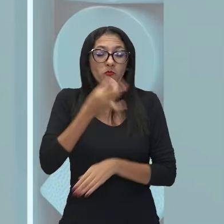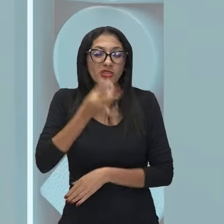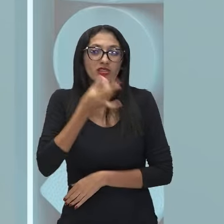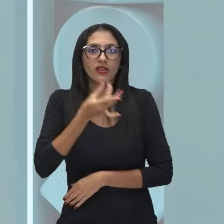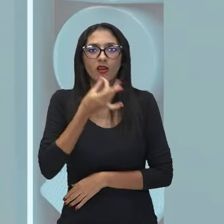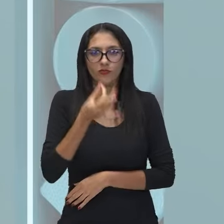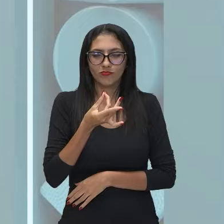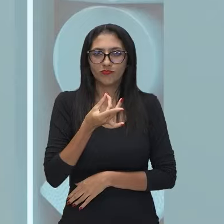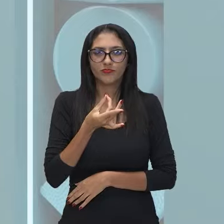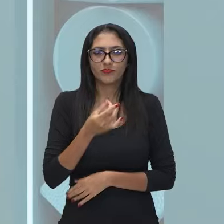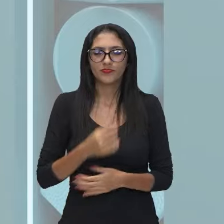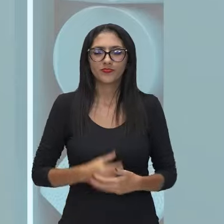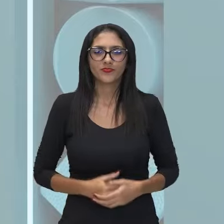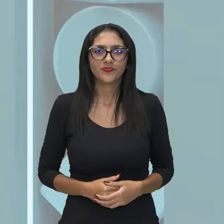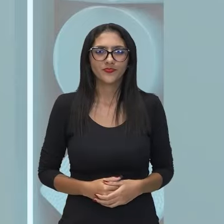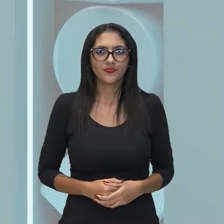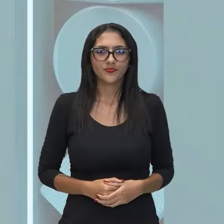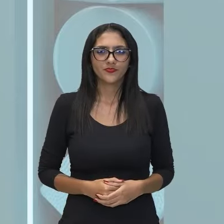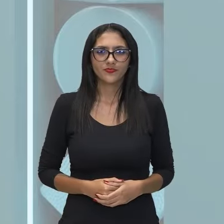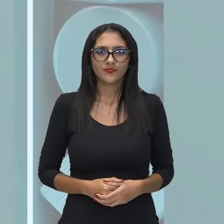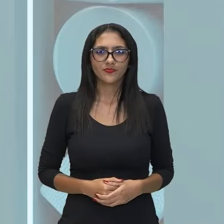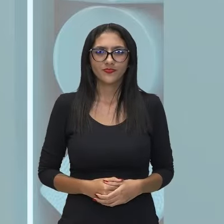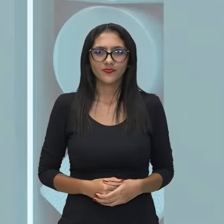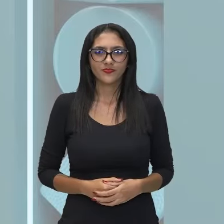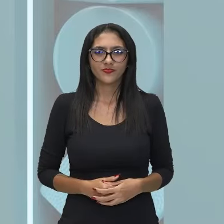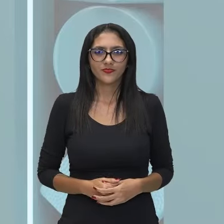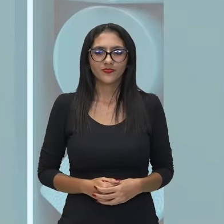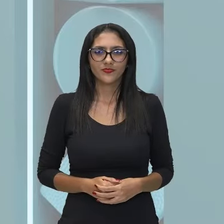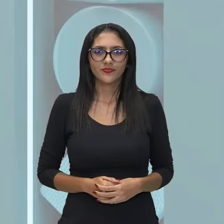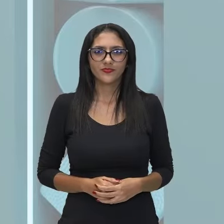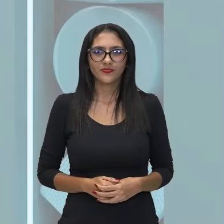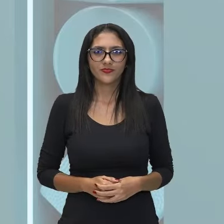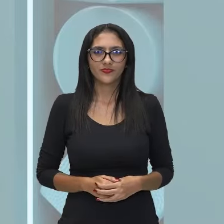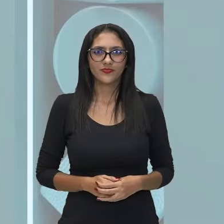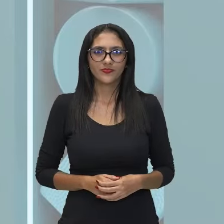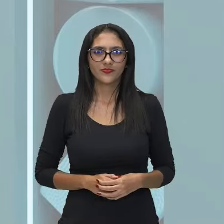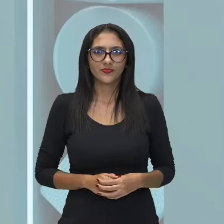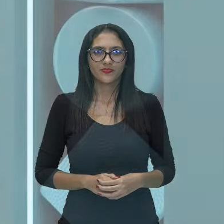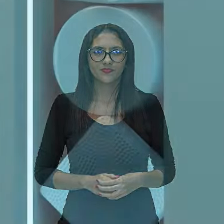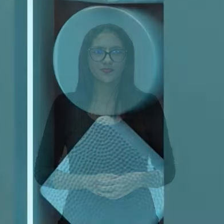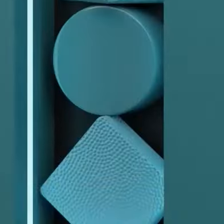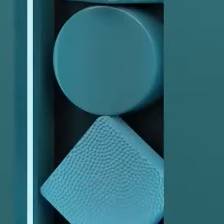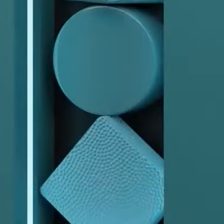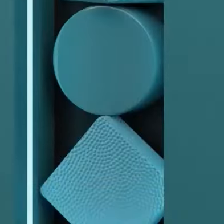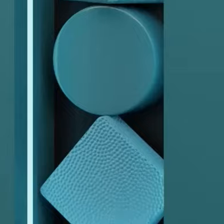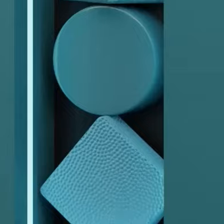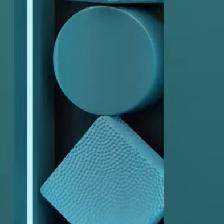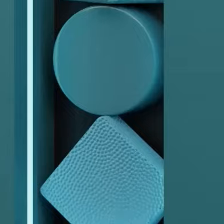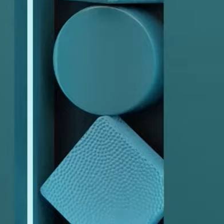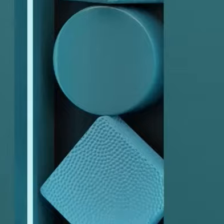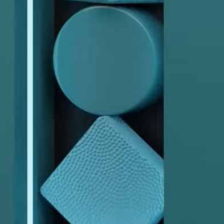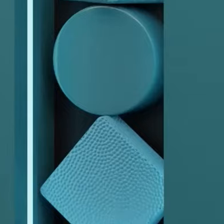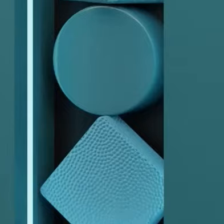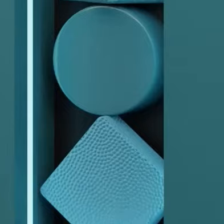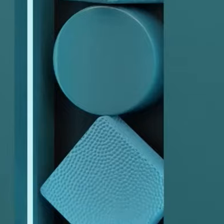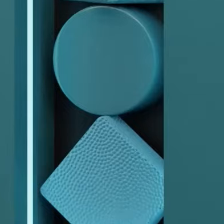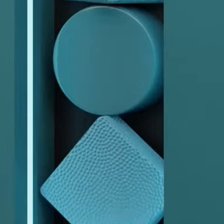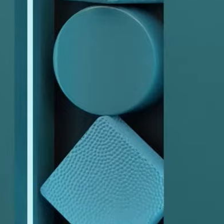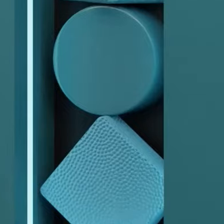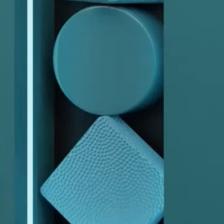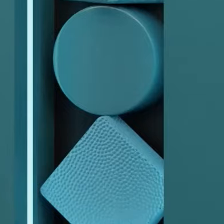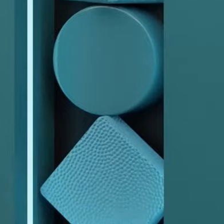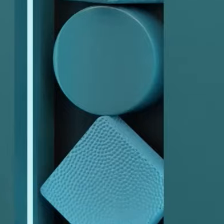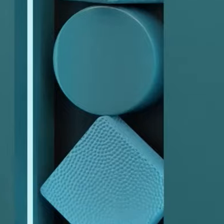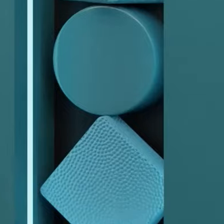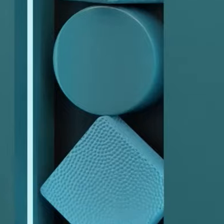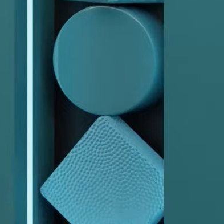Então, certamente, esse poema vai cumprir esta missão de falar de algo que é o Brasil, que, no